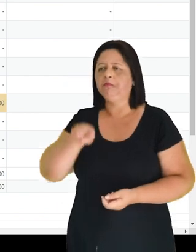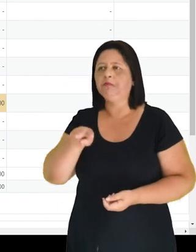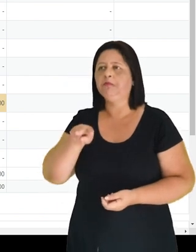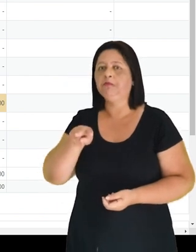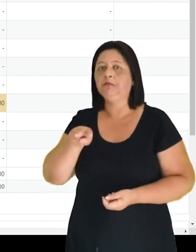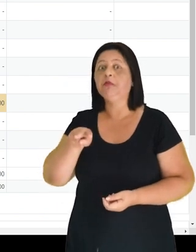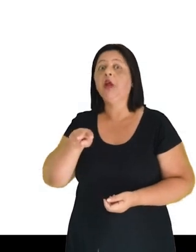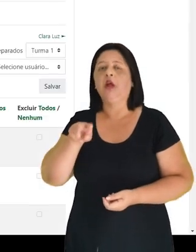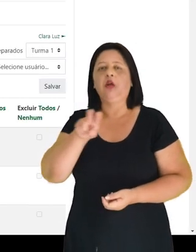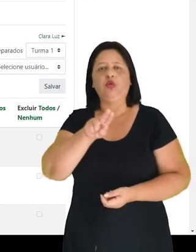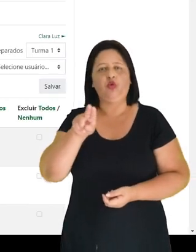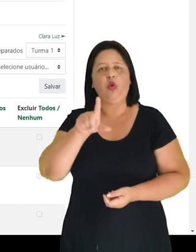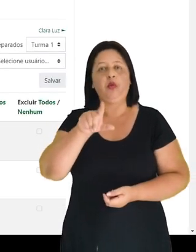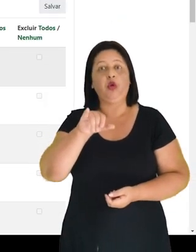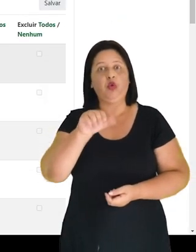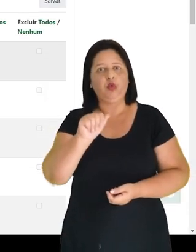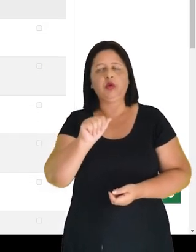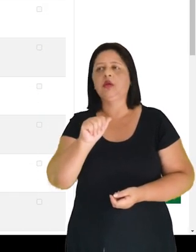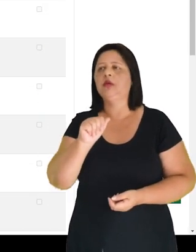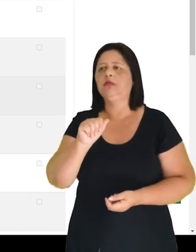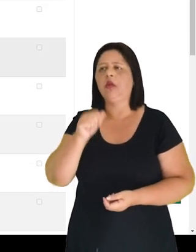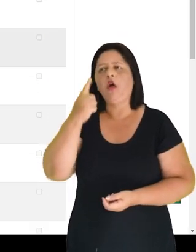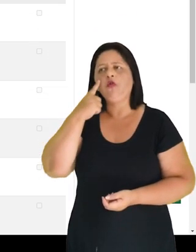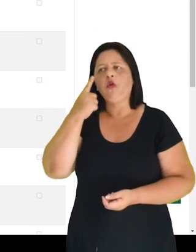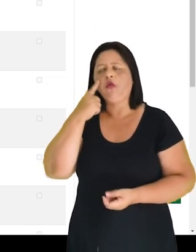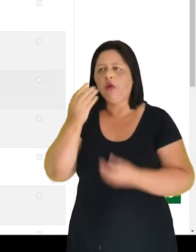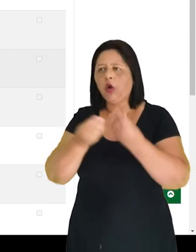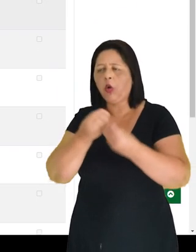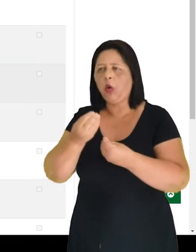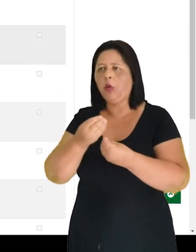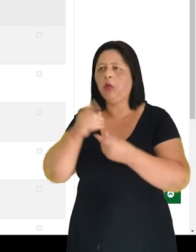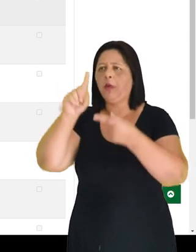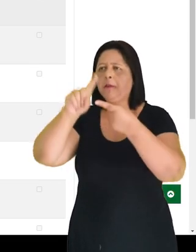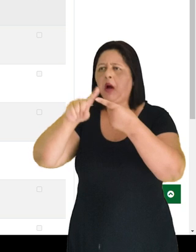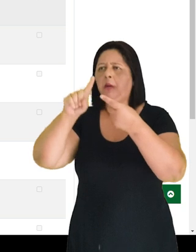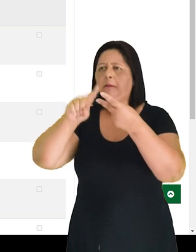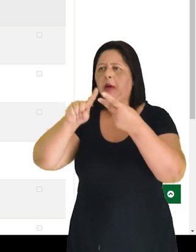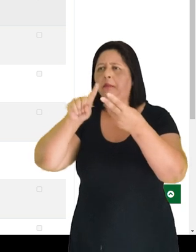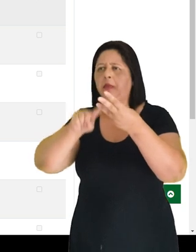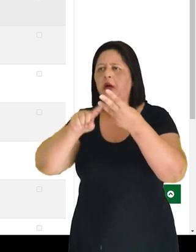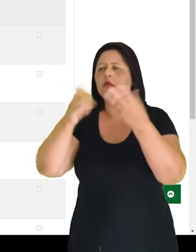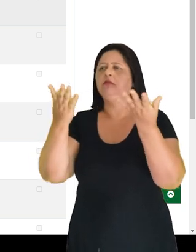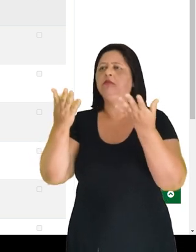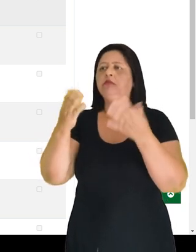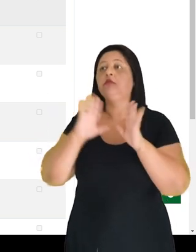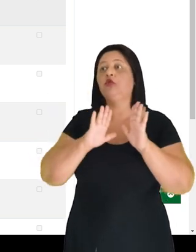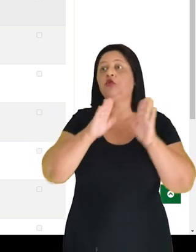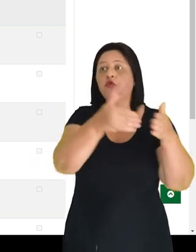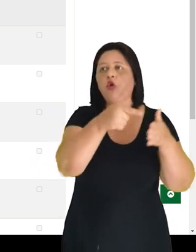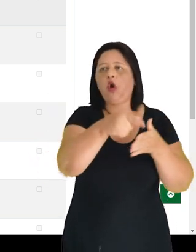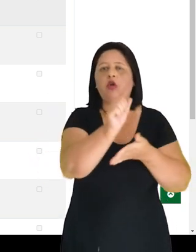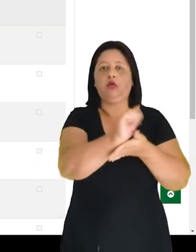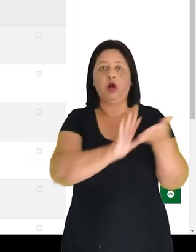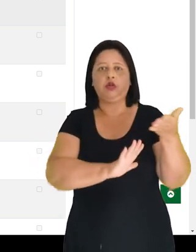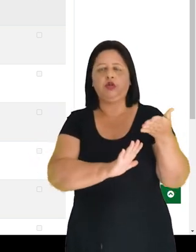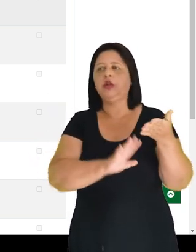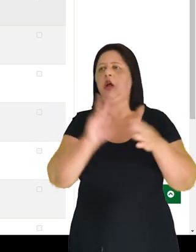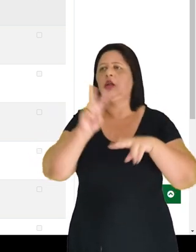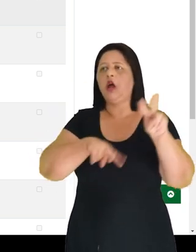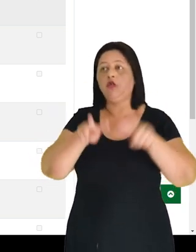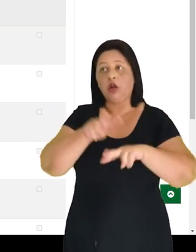avaliei a aluna Lúcia Esmeralda, vou verificar aqui, então, na atividade Fórum, com